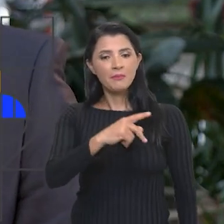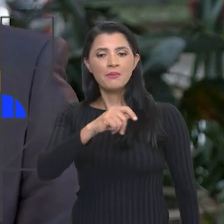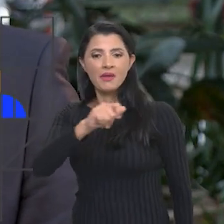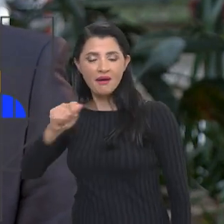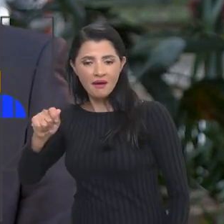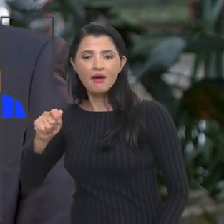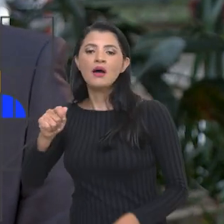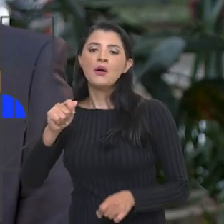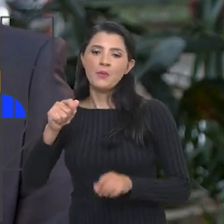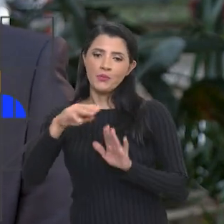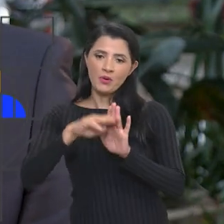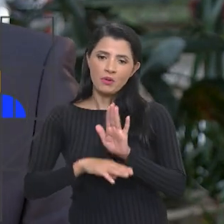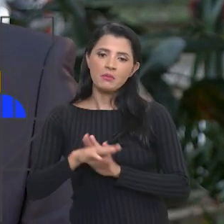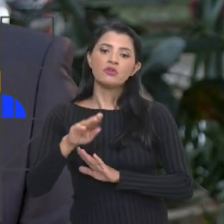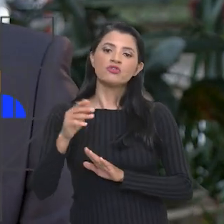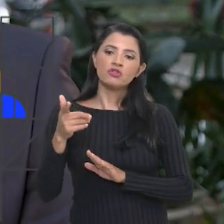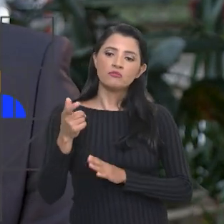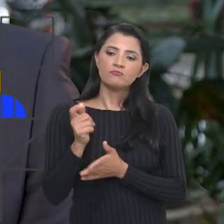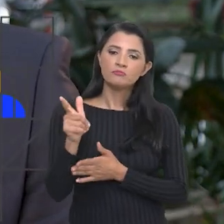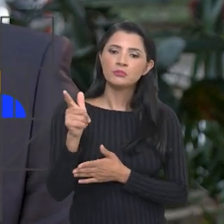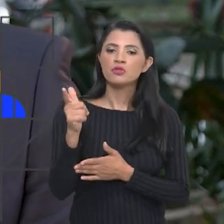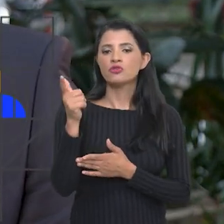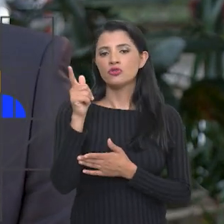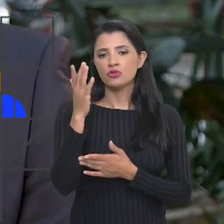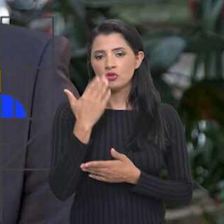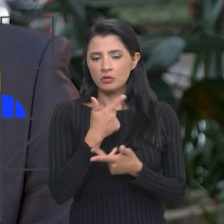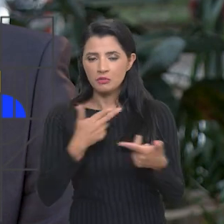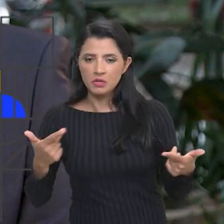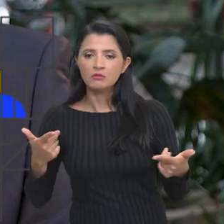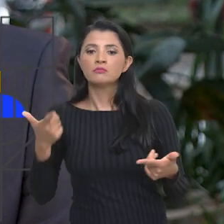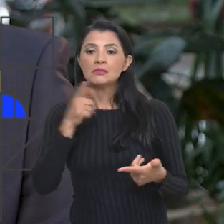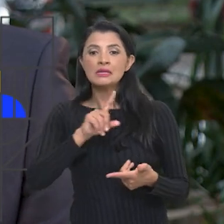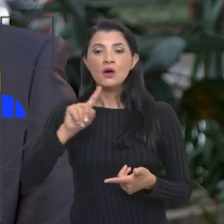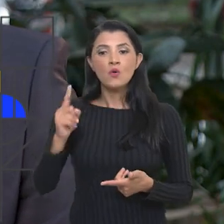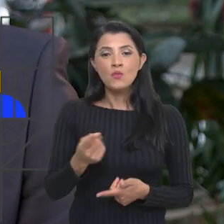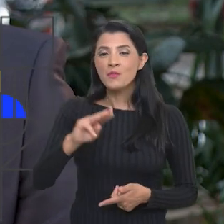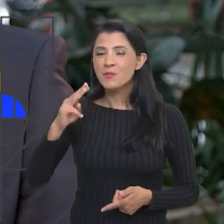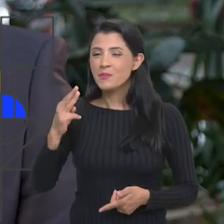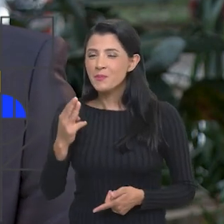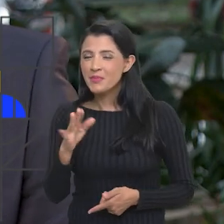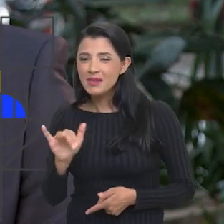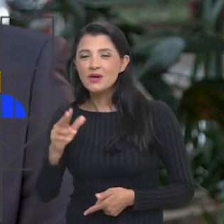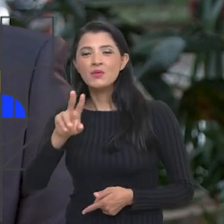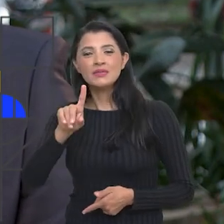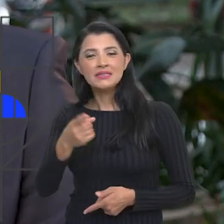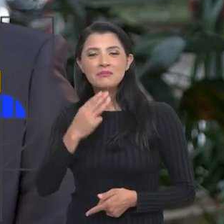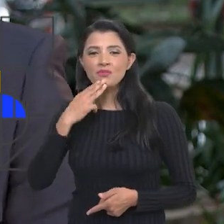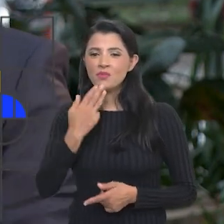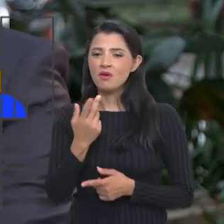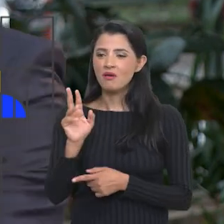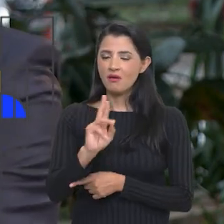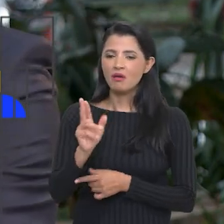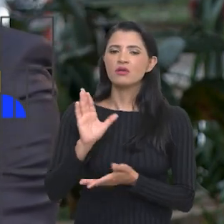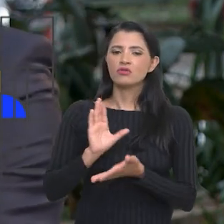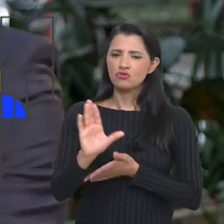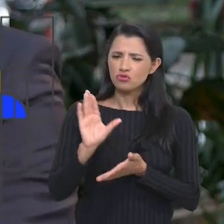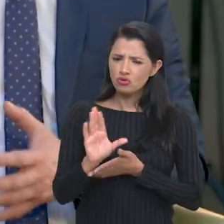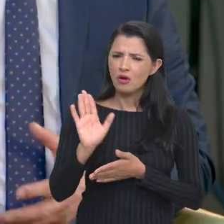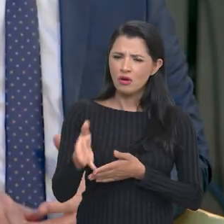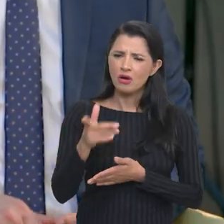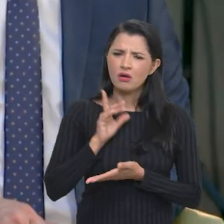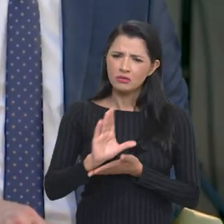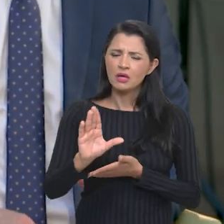PA, Programa de Aquisição de Alimentos, tivemos uma demanda de 1 bilhão e 100 milhões de reais, temos pouco ainda